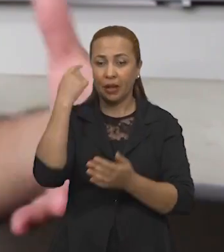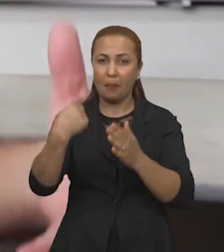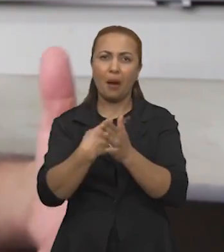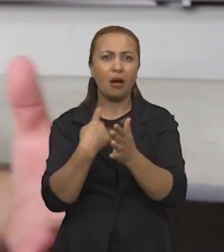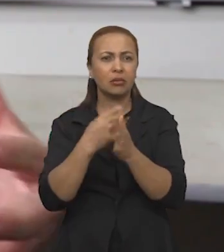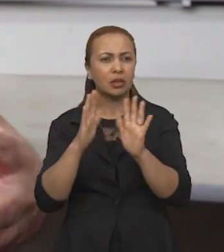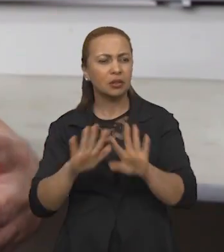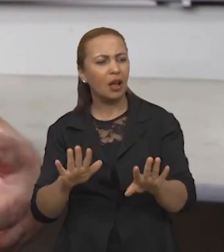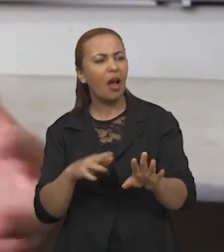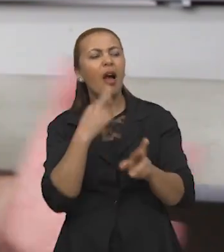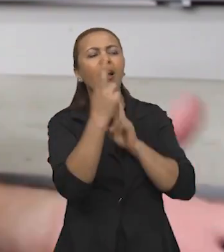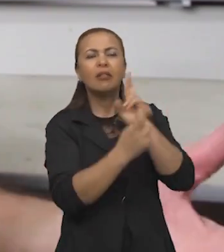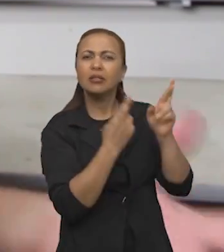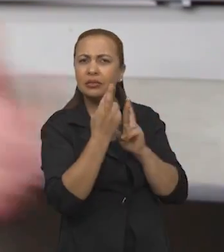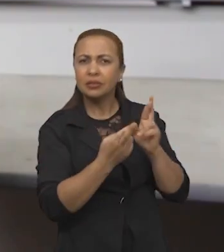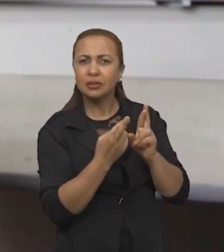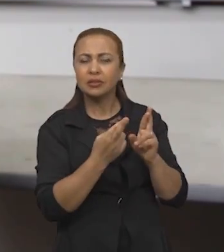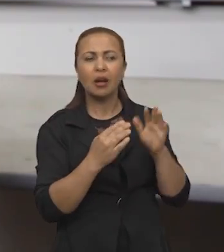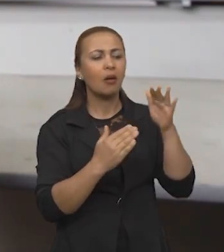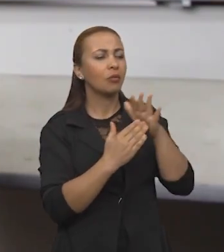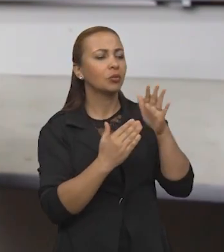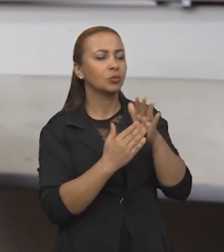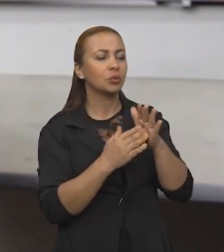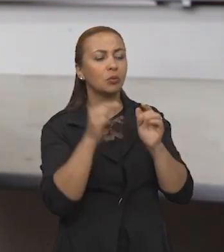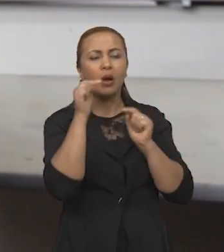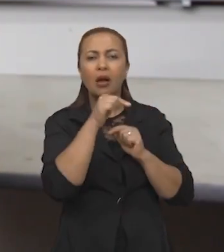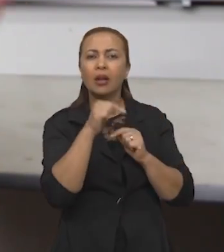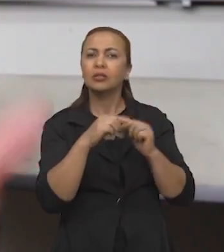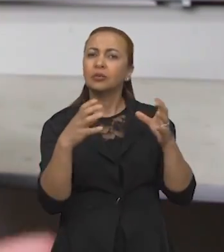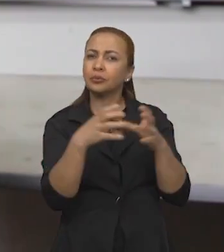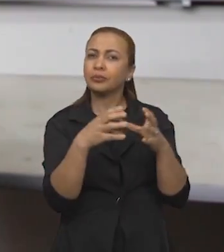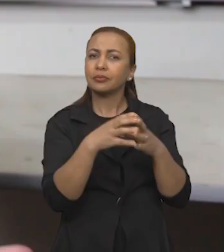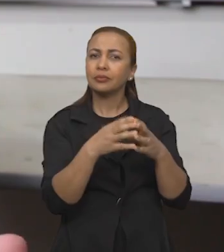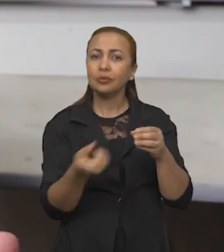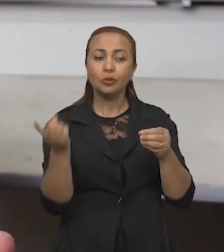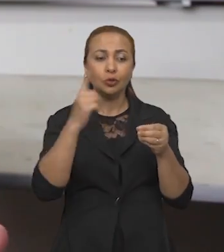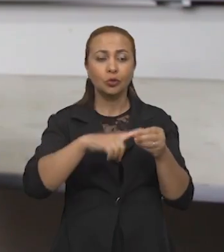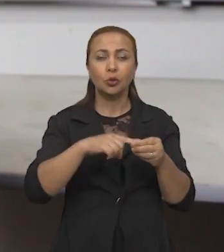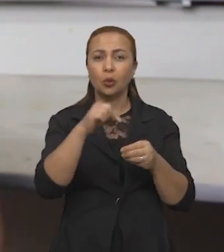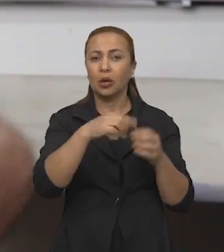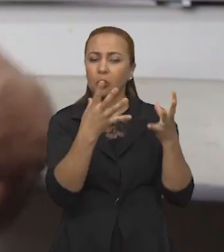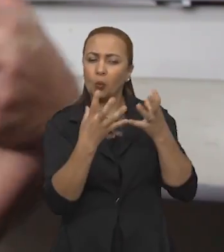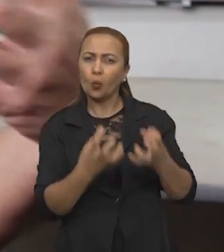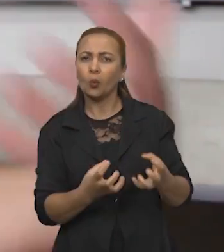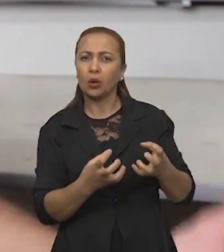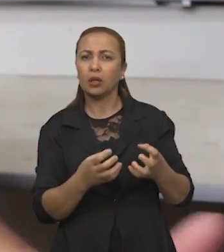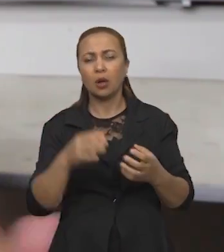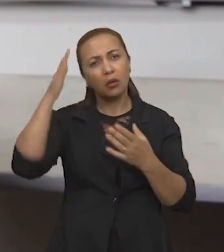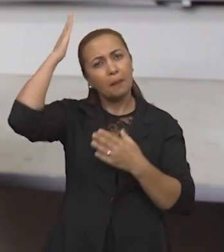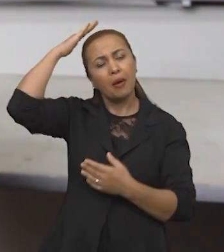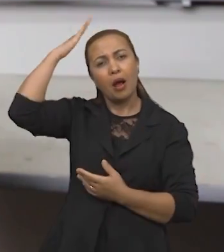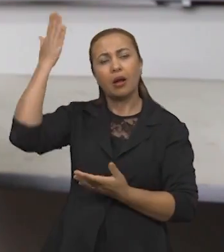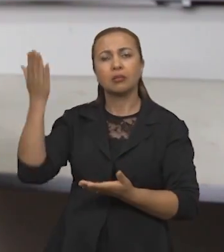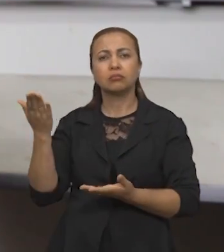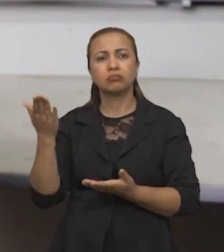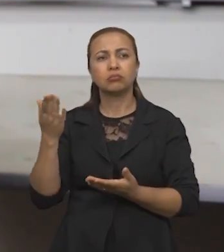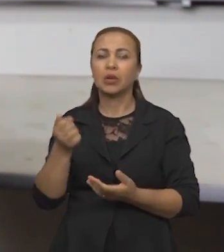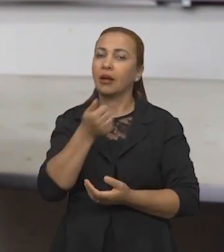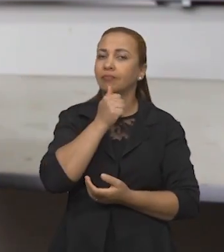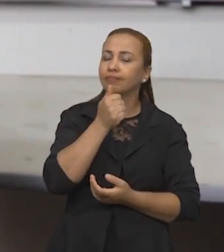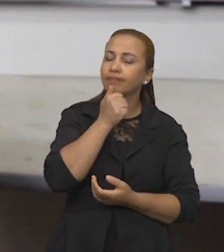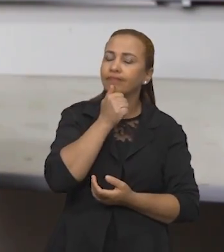Algumas pessoas têm perguntado o seguinte, com relação ao período que esse grupo chegou no sertão da Paraíba.